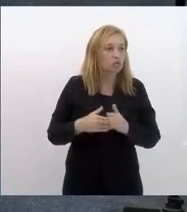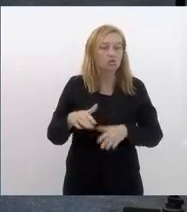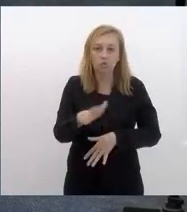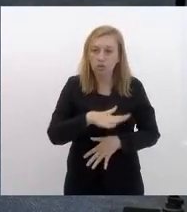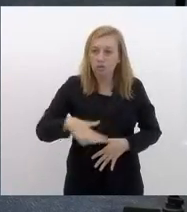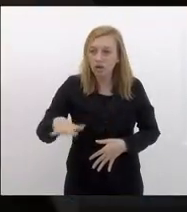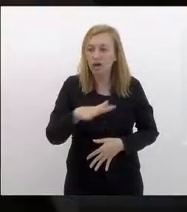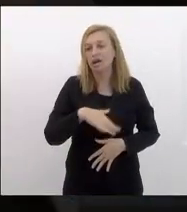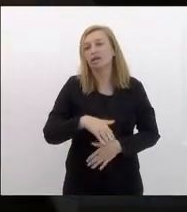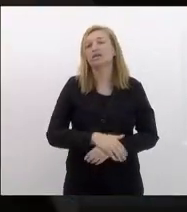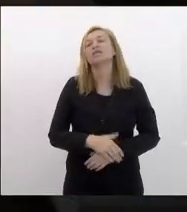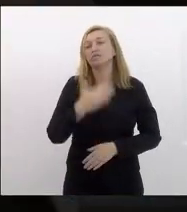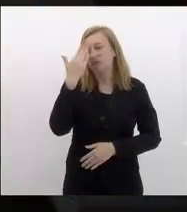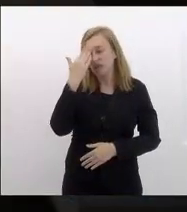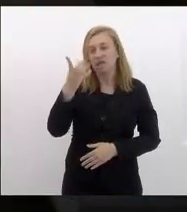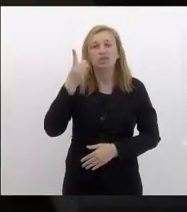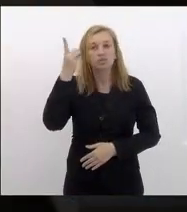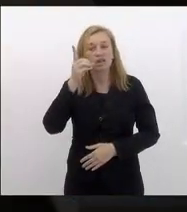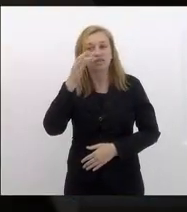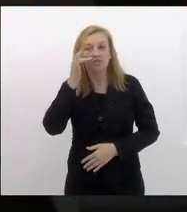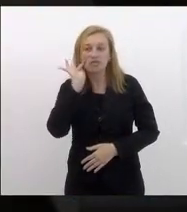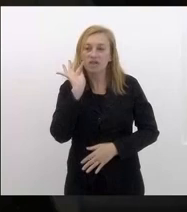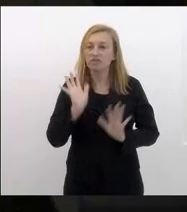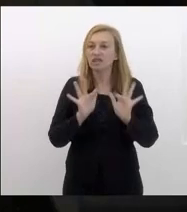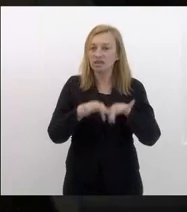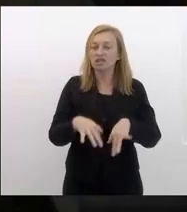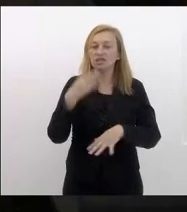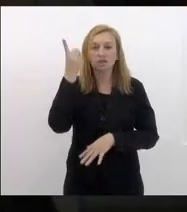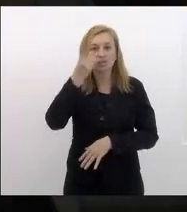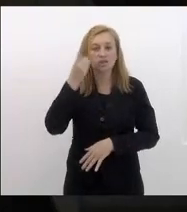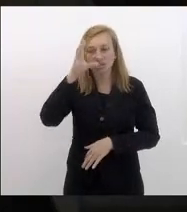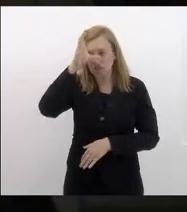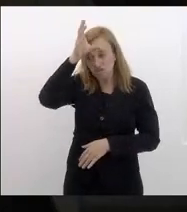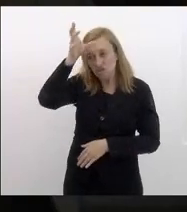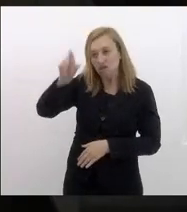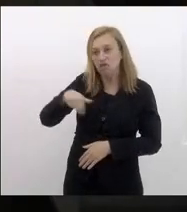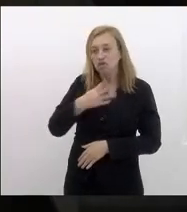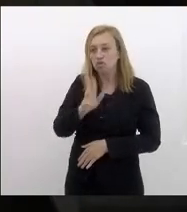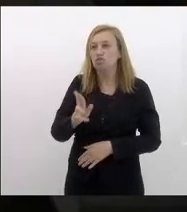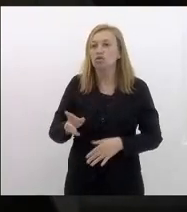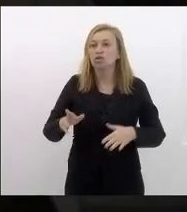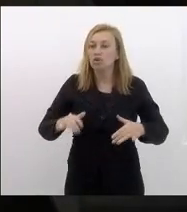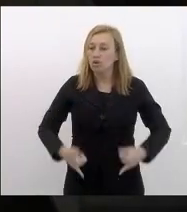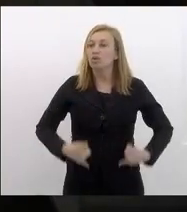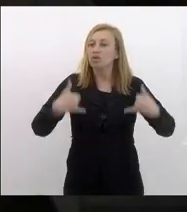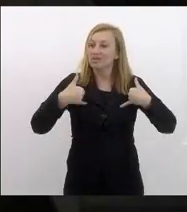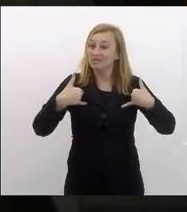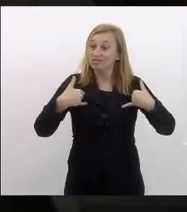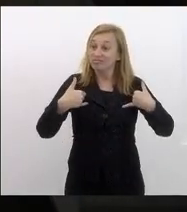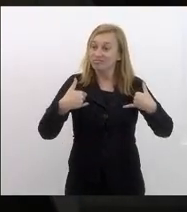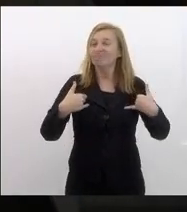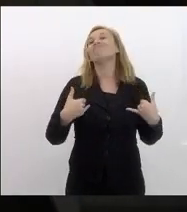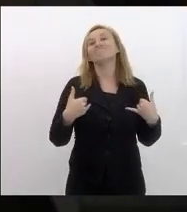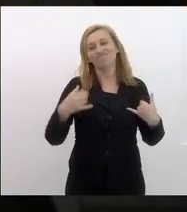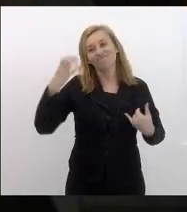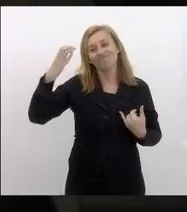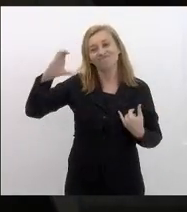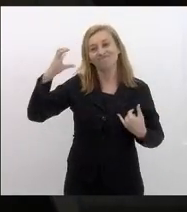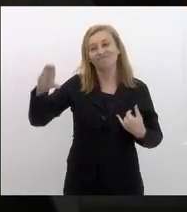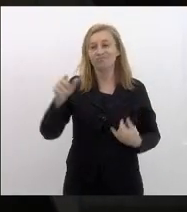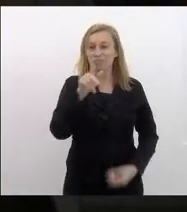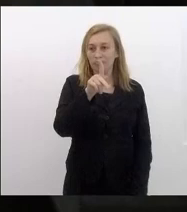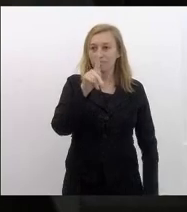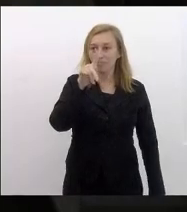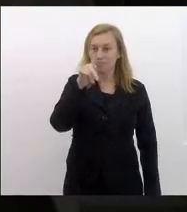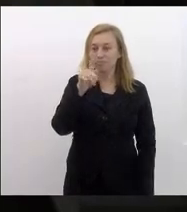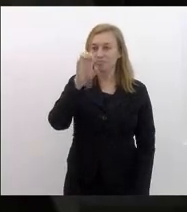região Obrigado deputado Flávia e concluo deputado Tiaju falando portanto do orgulho que é para Niterói ter o colégio Pedro II eu